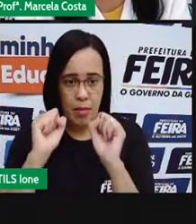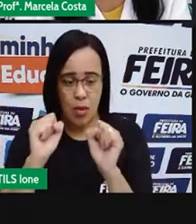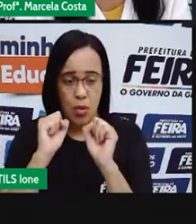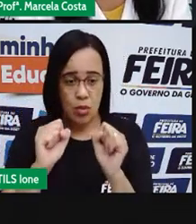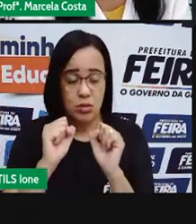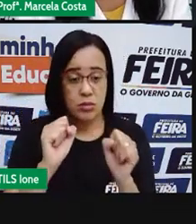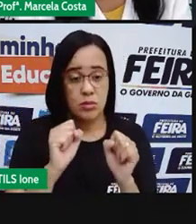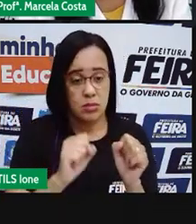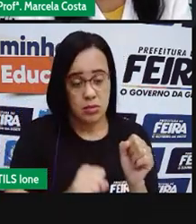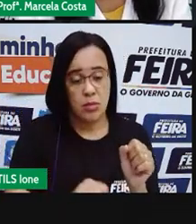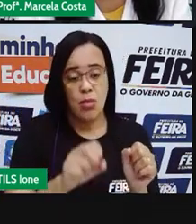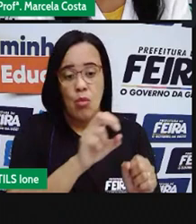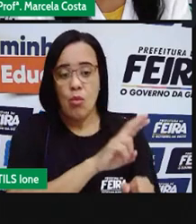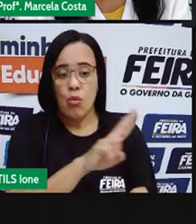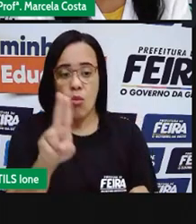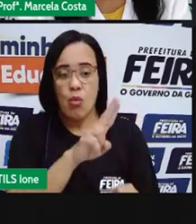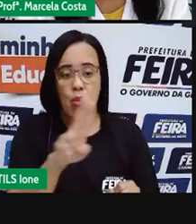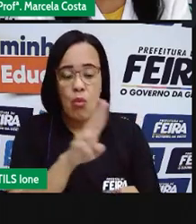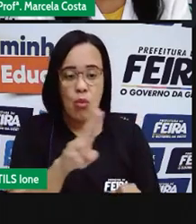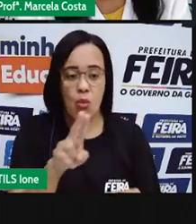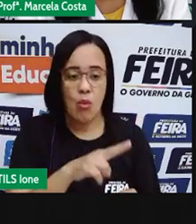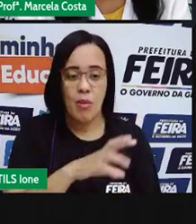animal. Avescrito.